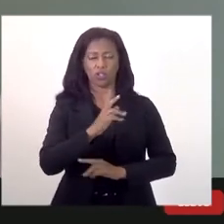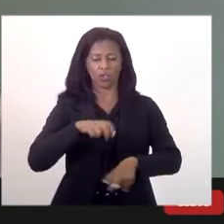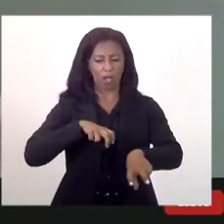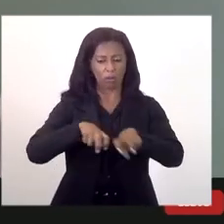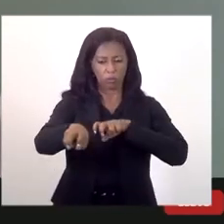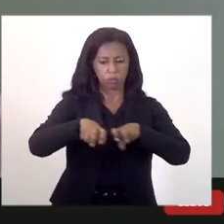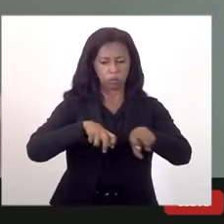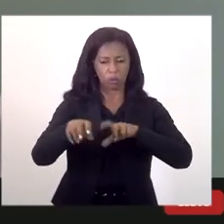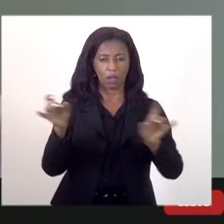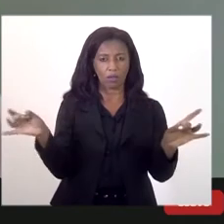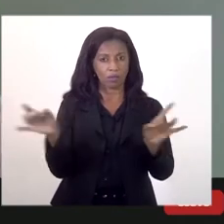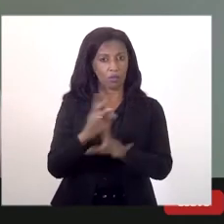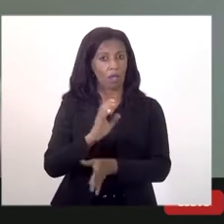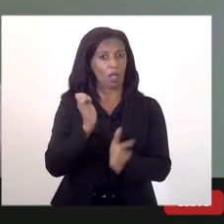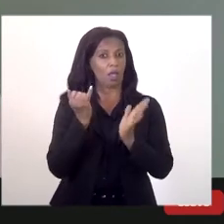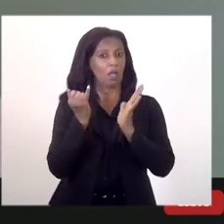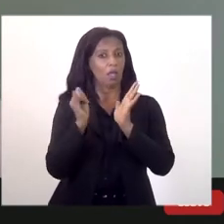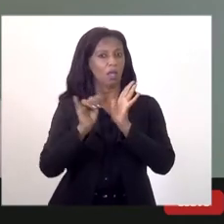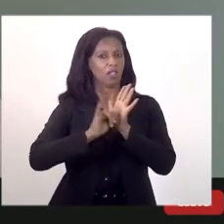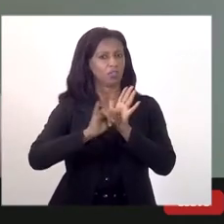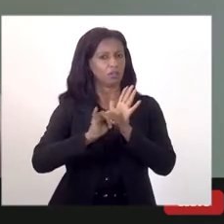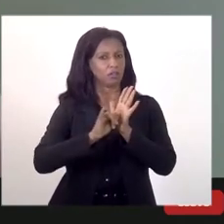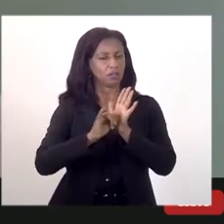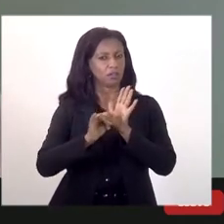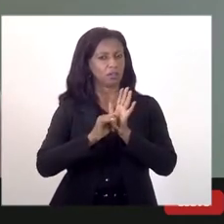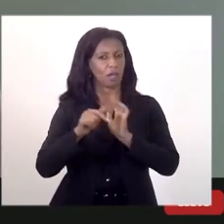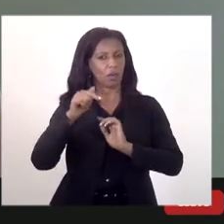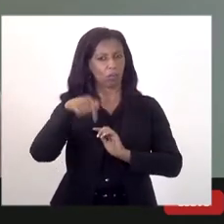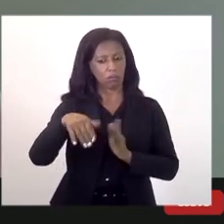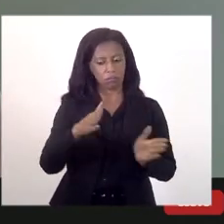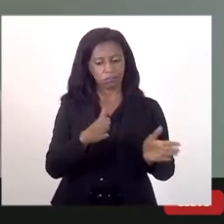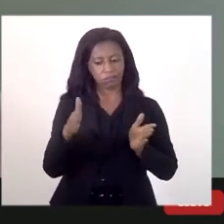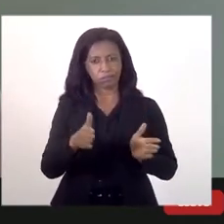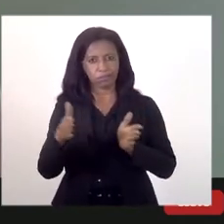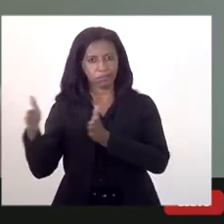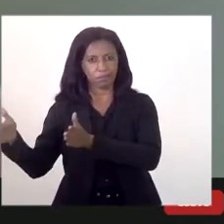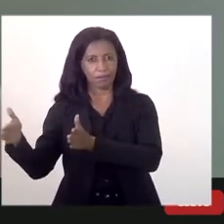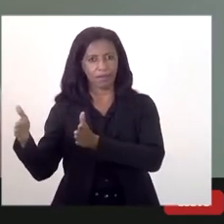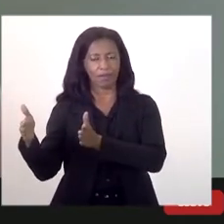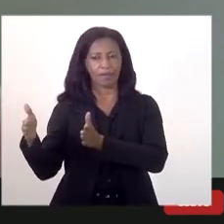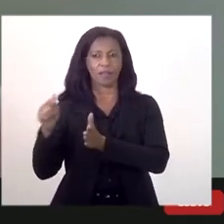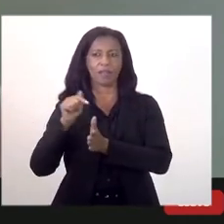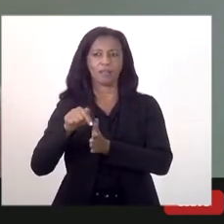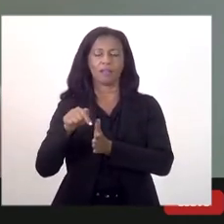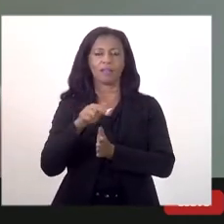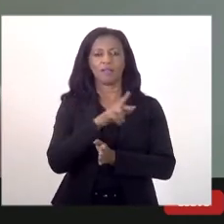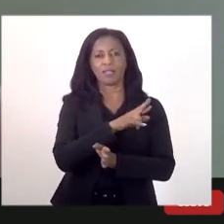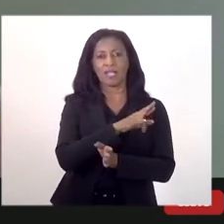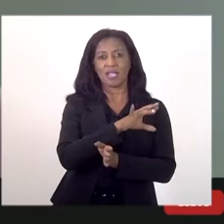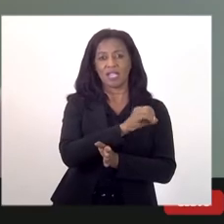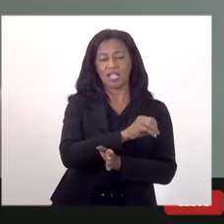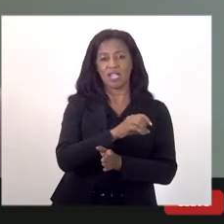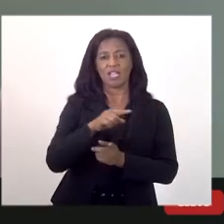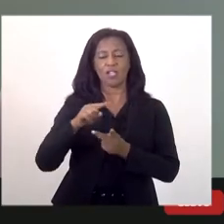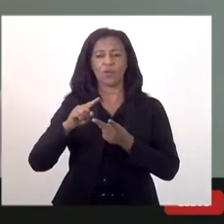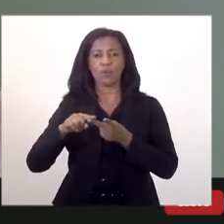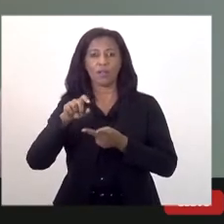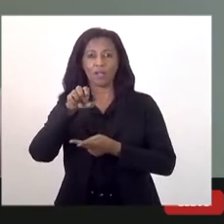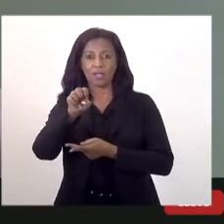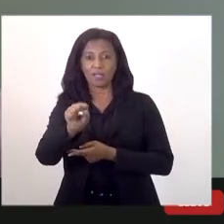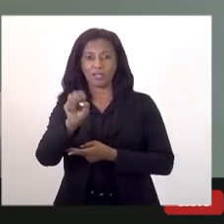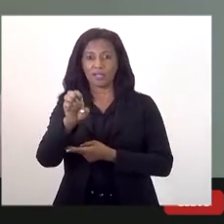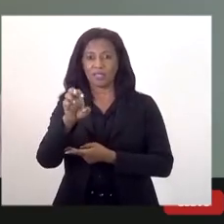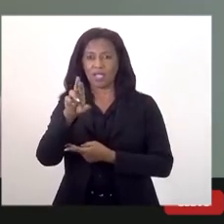aprovado o edital de estação para este segundo semestre, que vai entre Rio Seropédica e Rio até